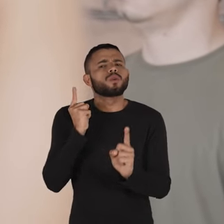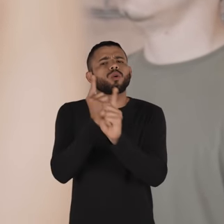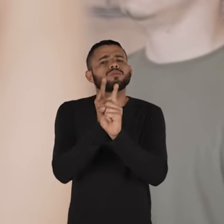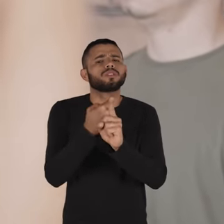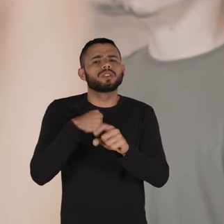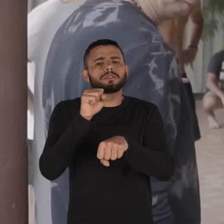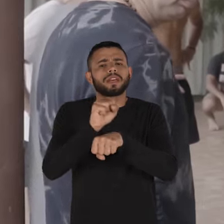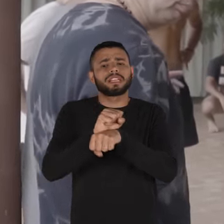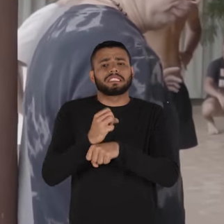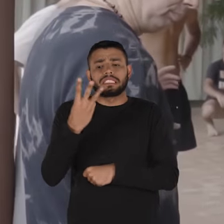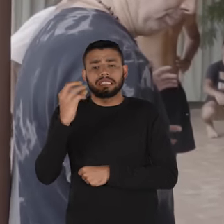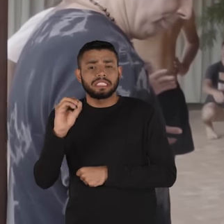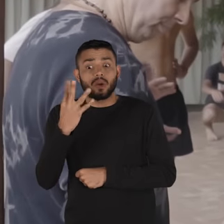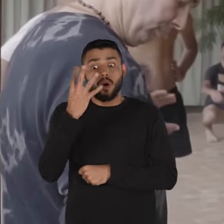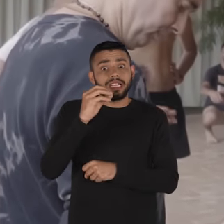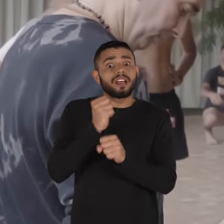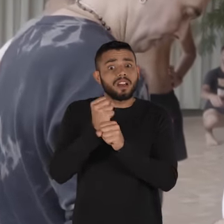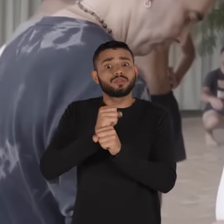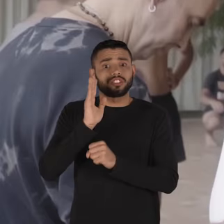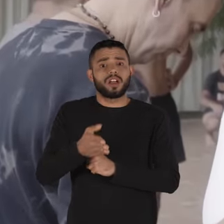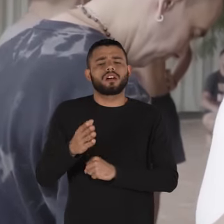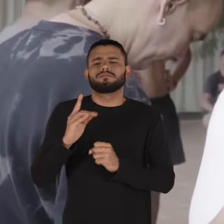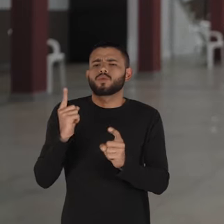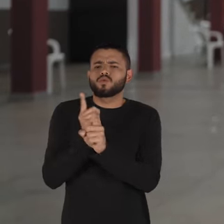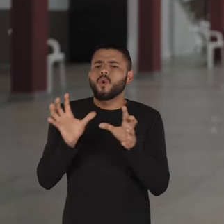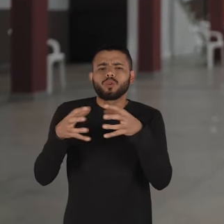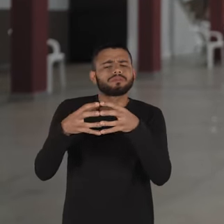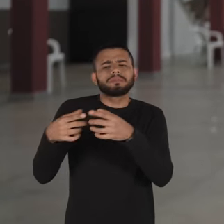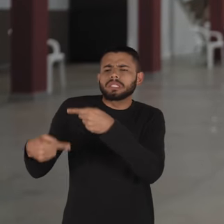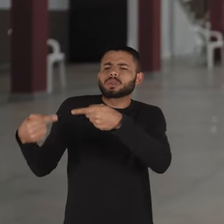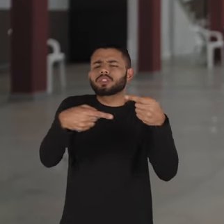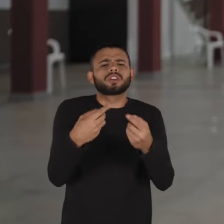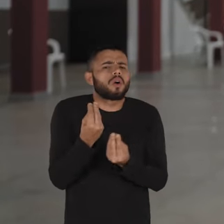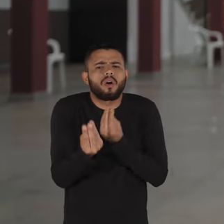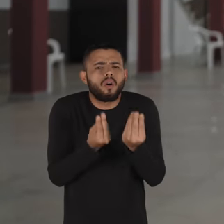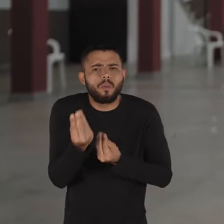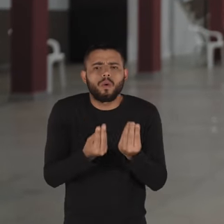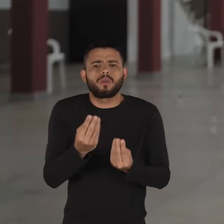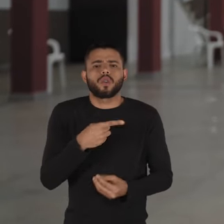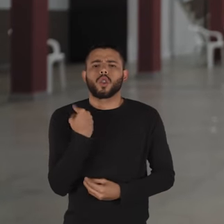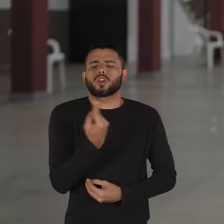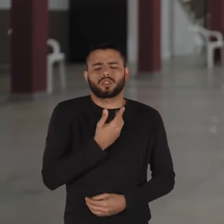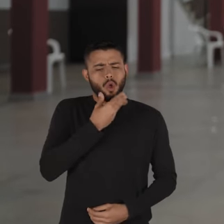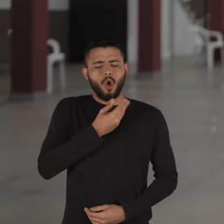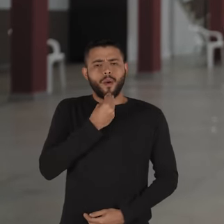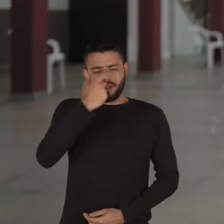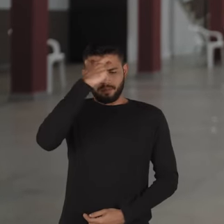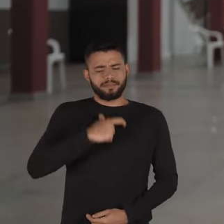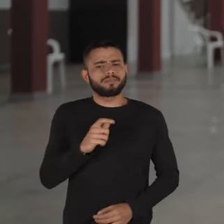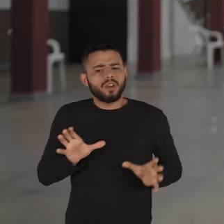que eu esperei durante 30, 40 anos, né, um encontro para discutirmos, né, o que que é, como estamos sendo homem